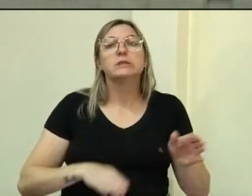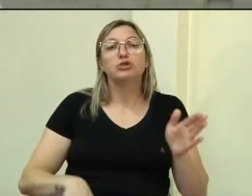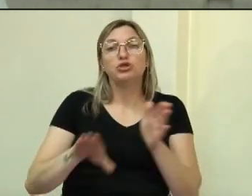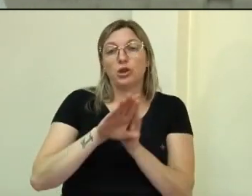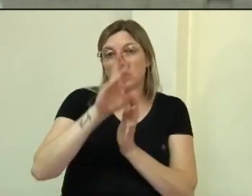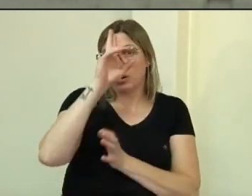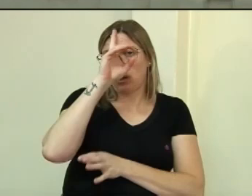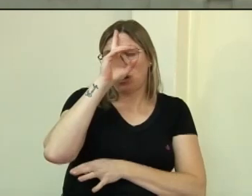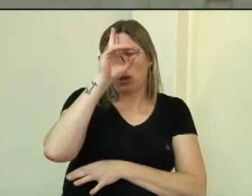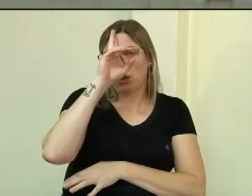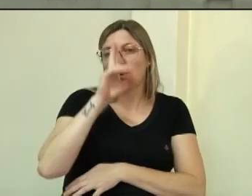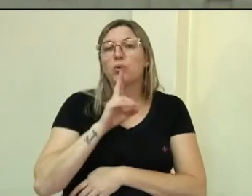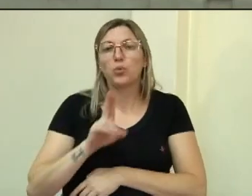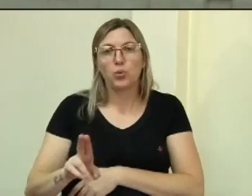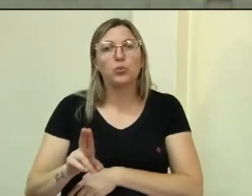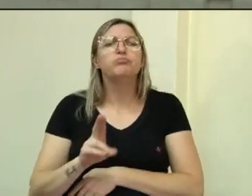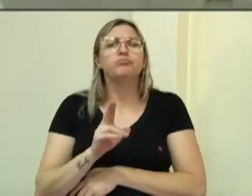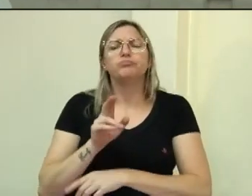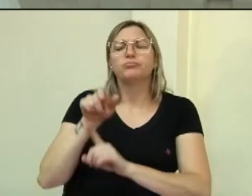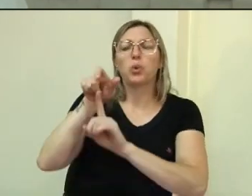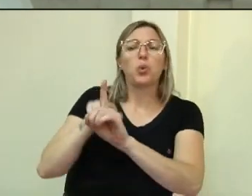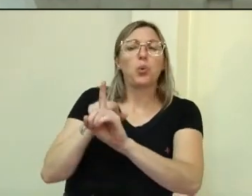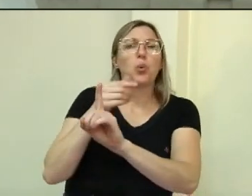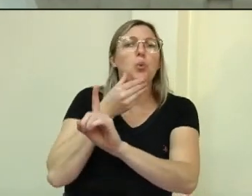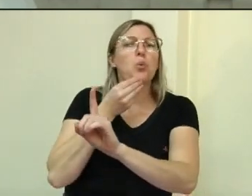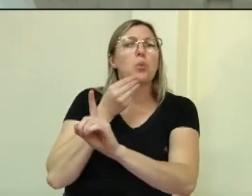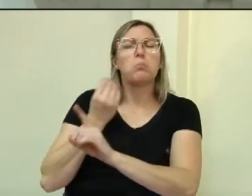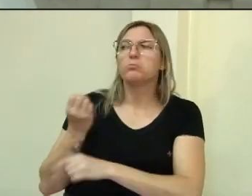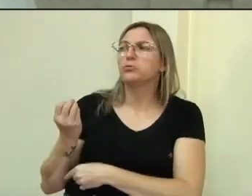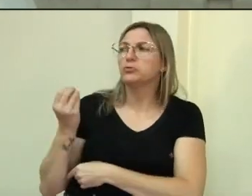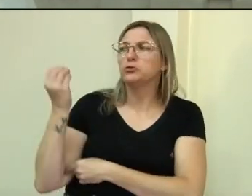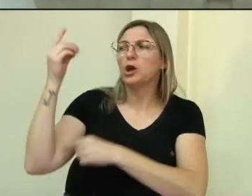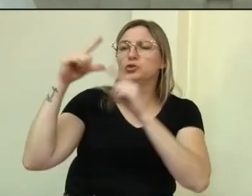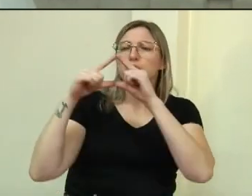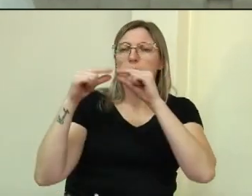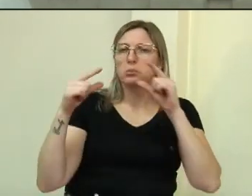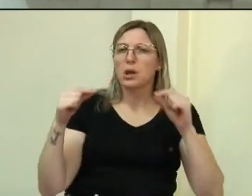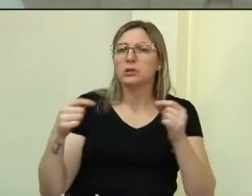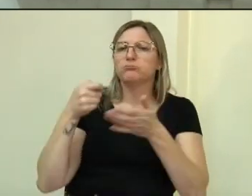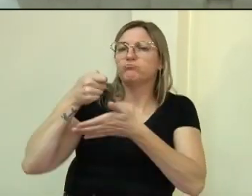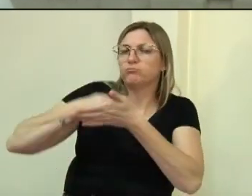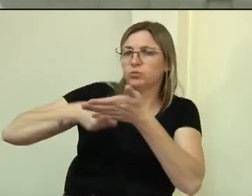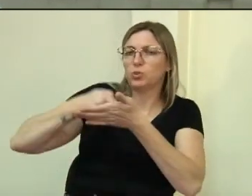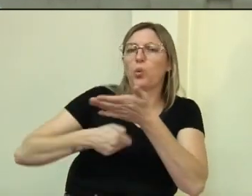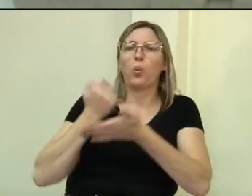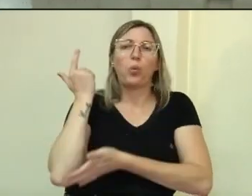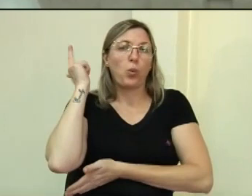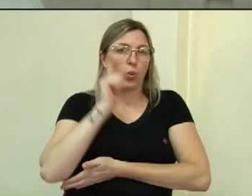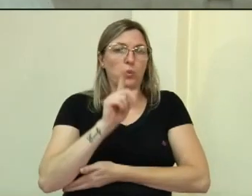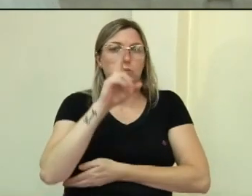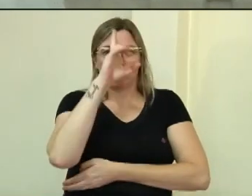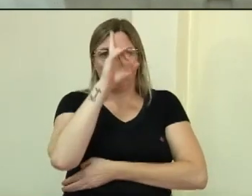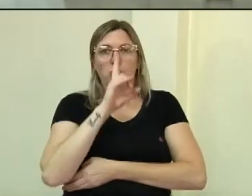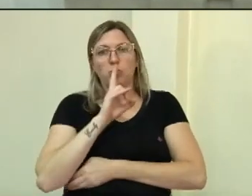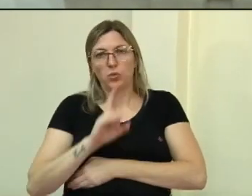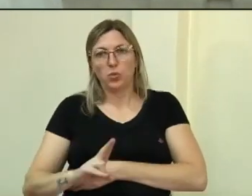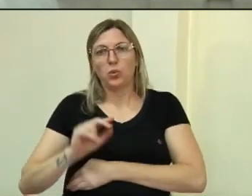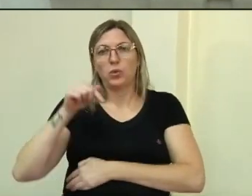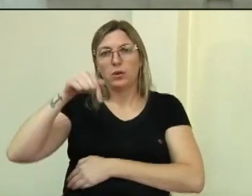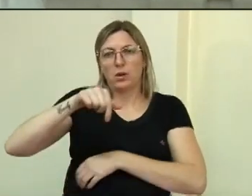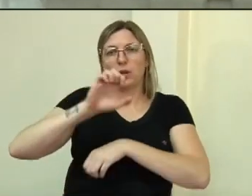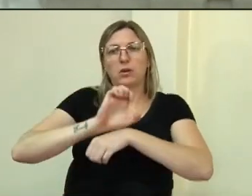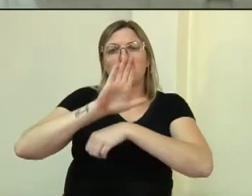trouxe, foi até Brasília e trouxe, então, a Universidade Regional do Alto Uruguai.